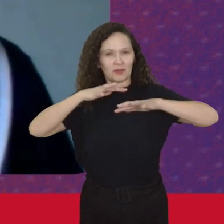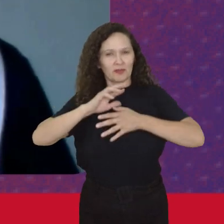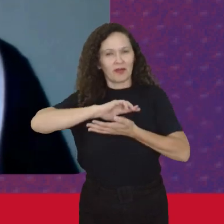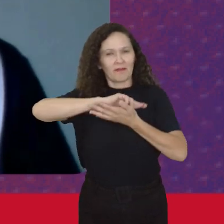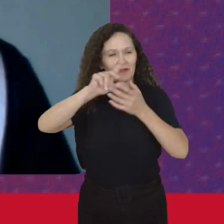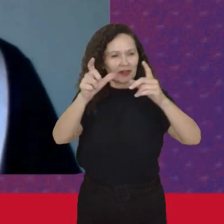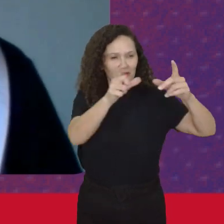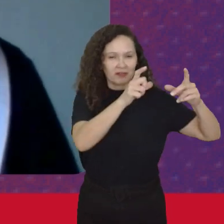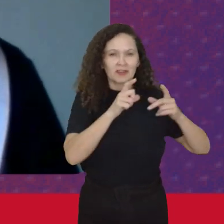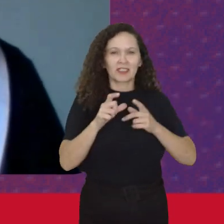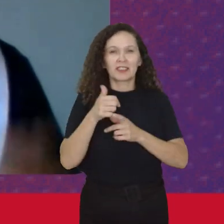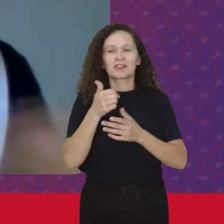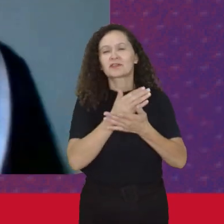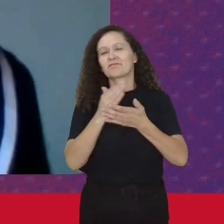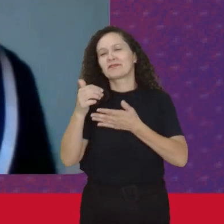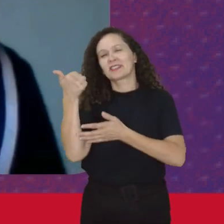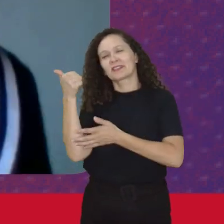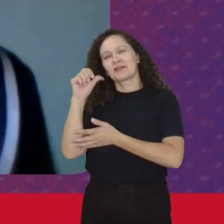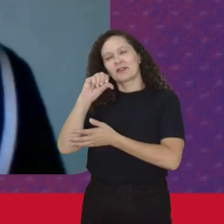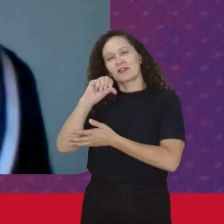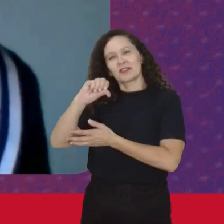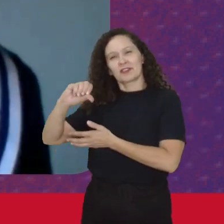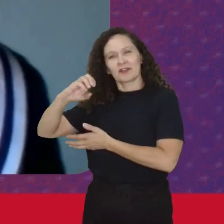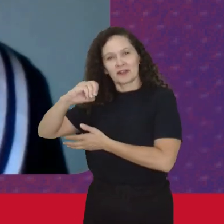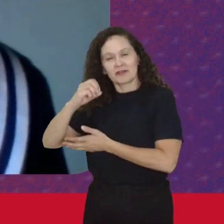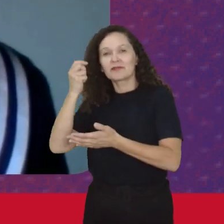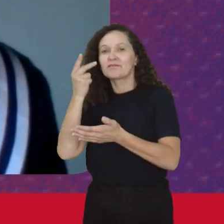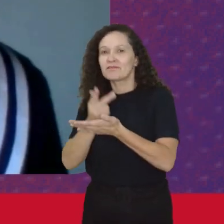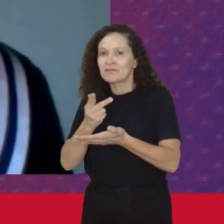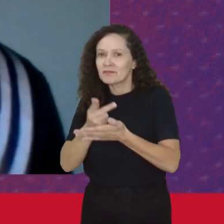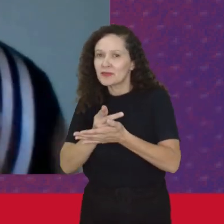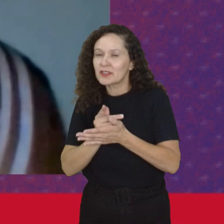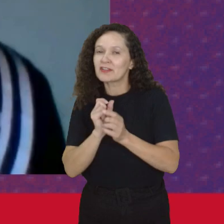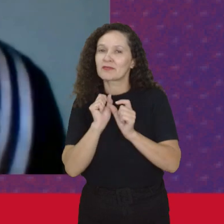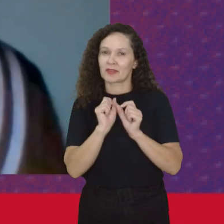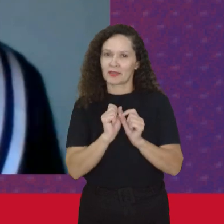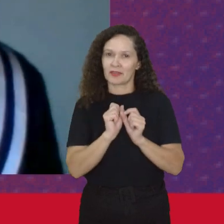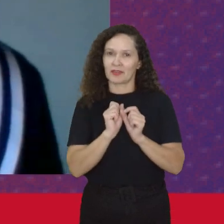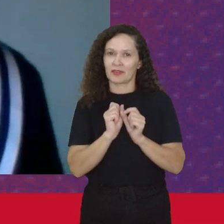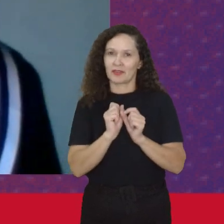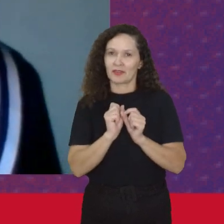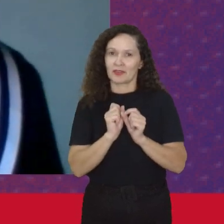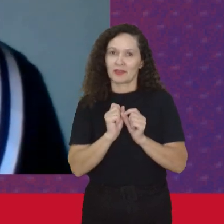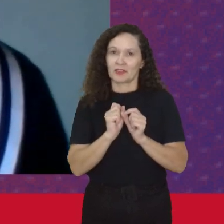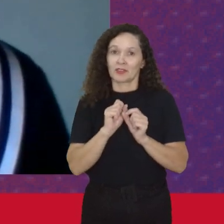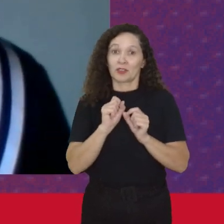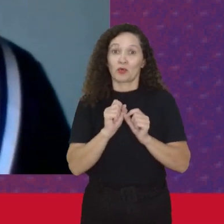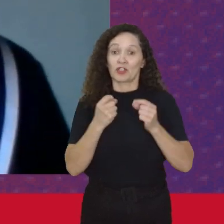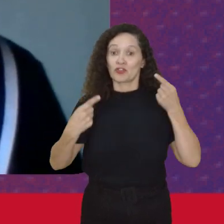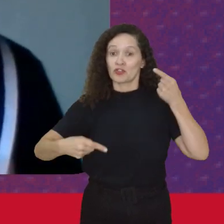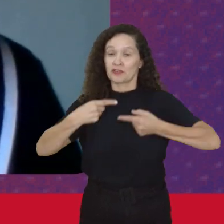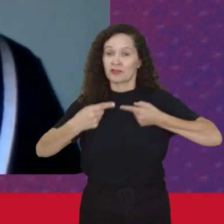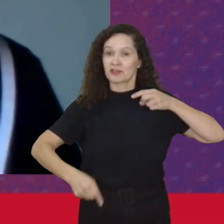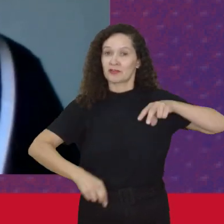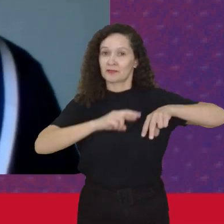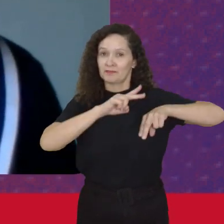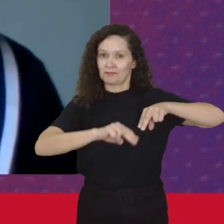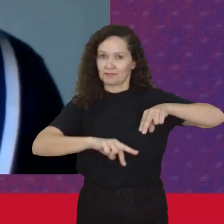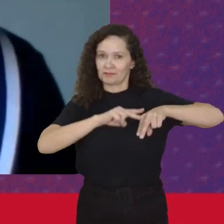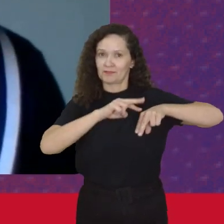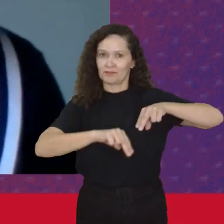setores Desde os anos 90 Mesmo que com a dimensão Sobre o conceito De gênero Isso foi